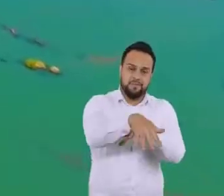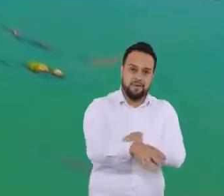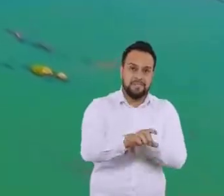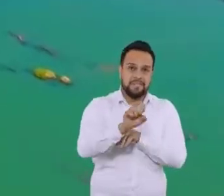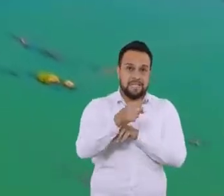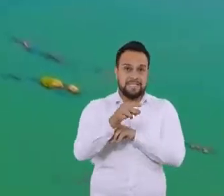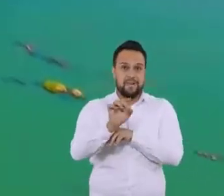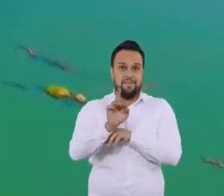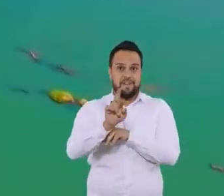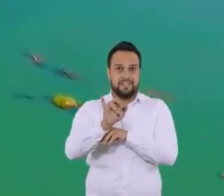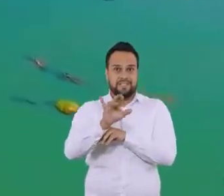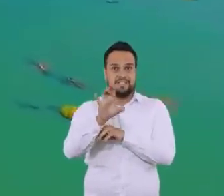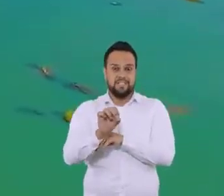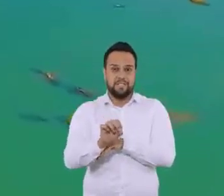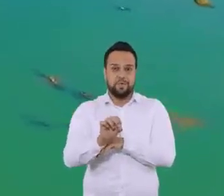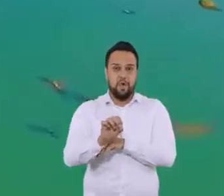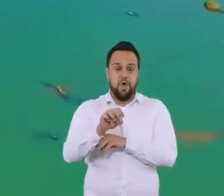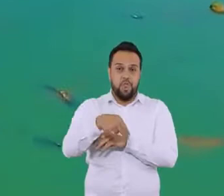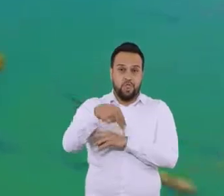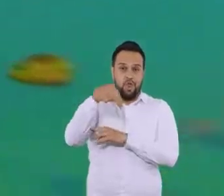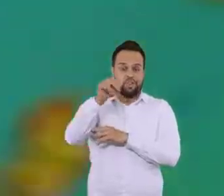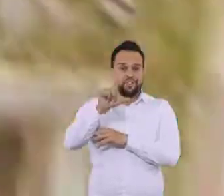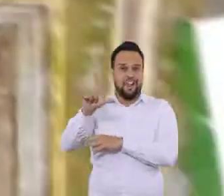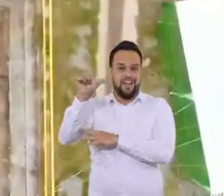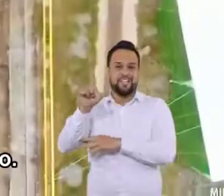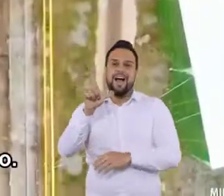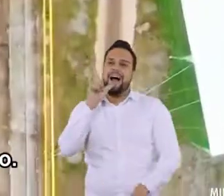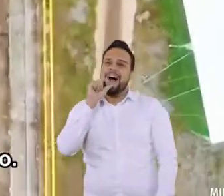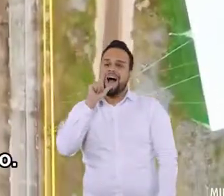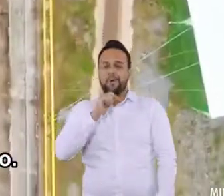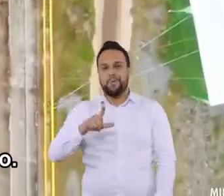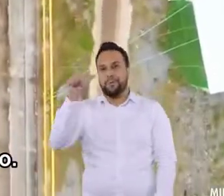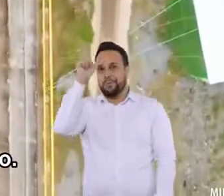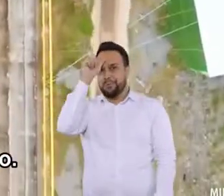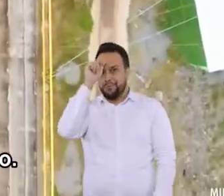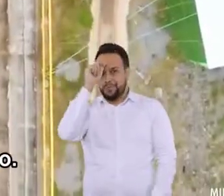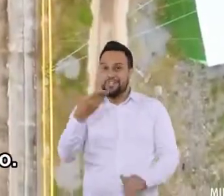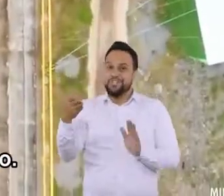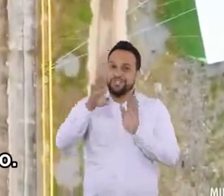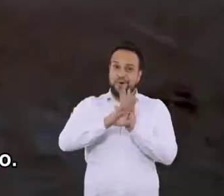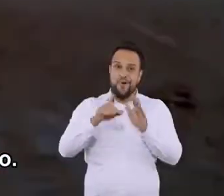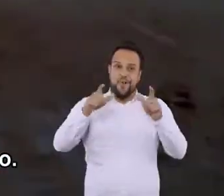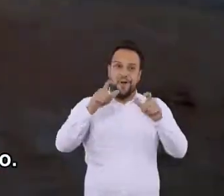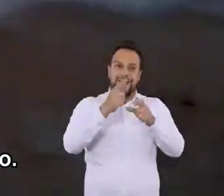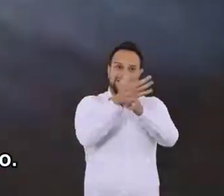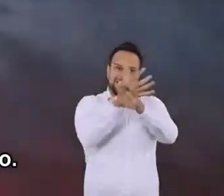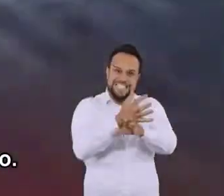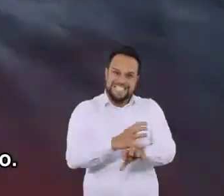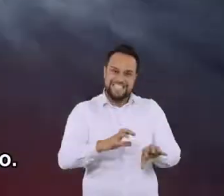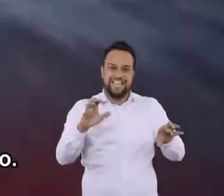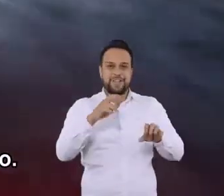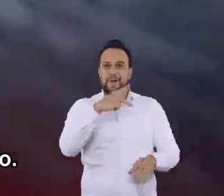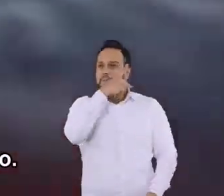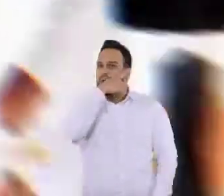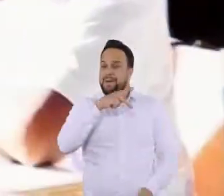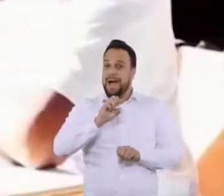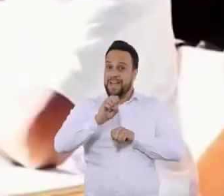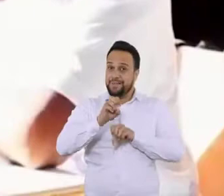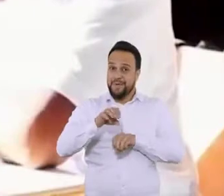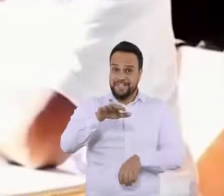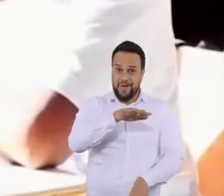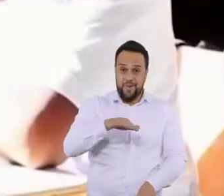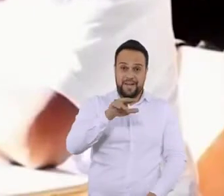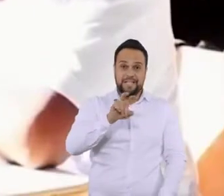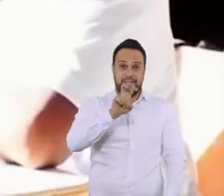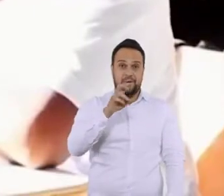transposição do Rio São Francisco, do Eixo Norte e Leste. É água finalmente chegando ao sertão paraibano. Na